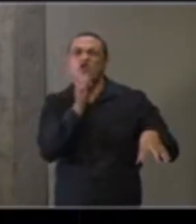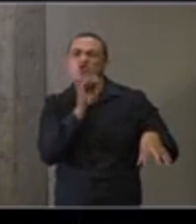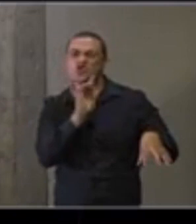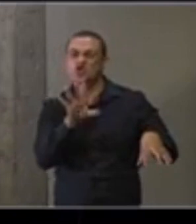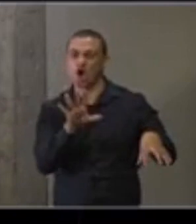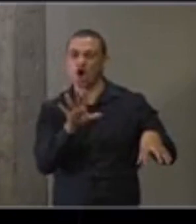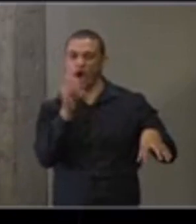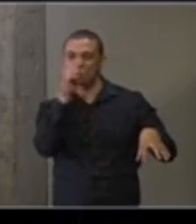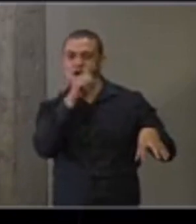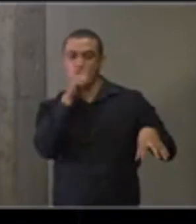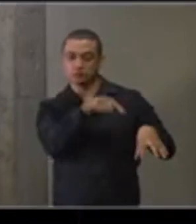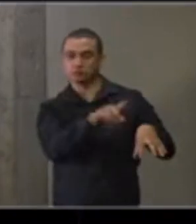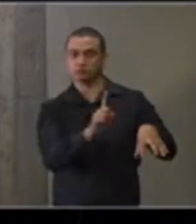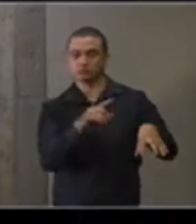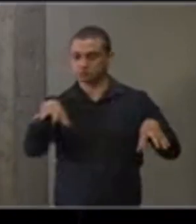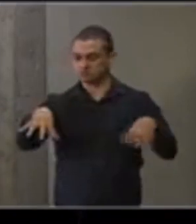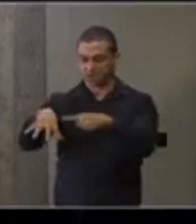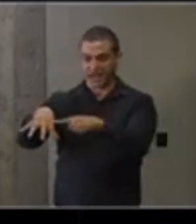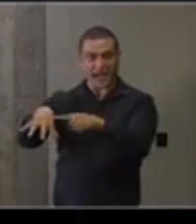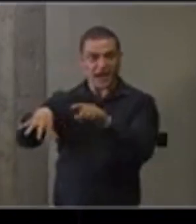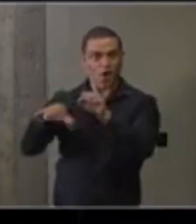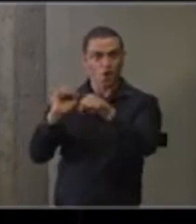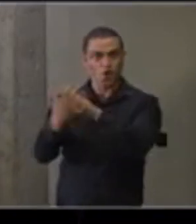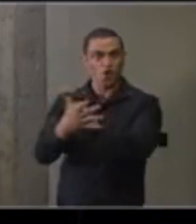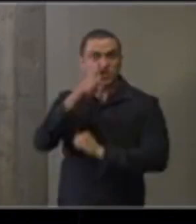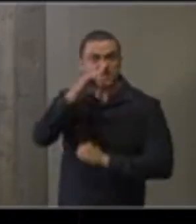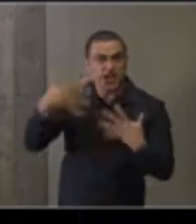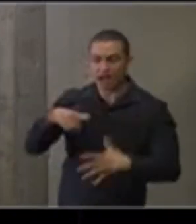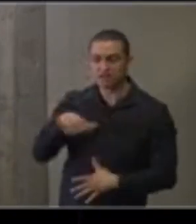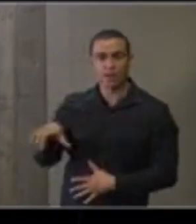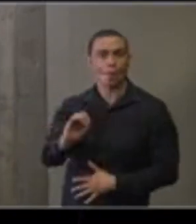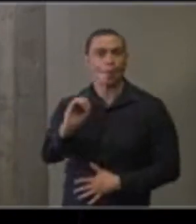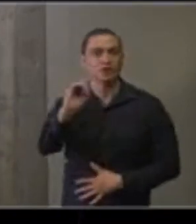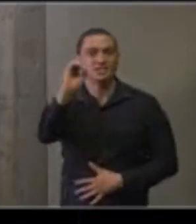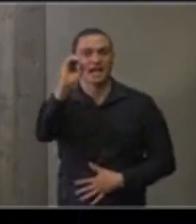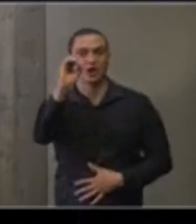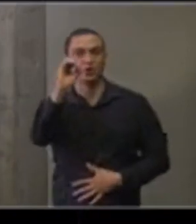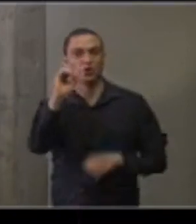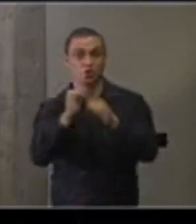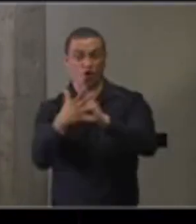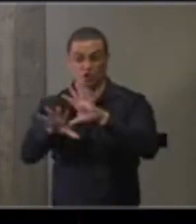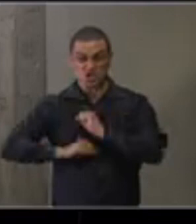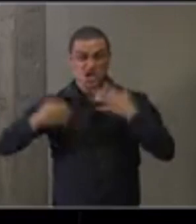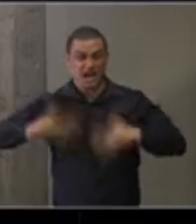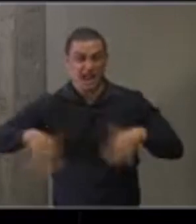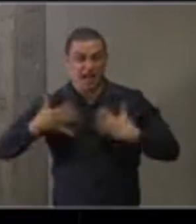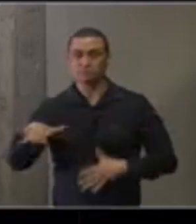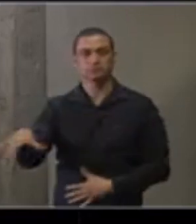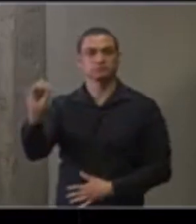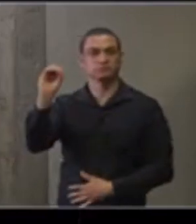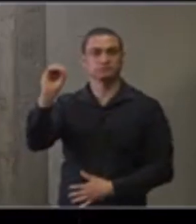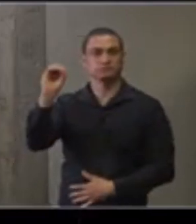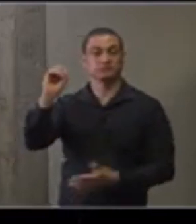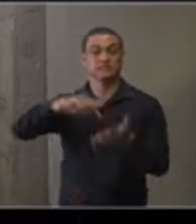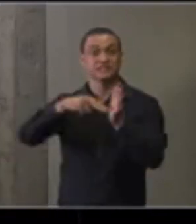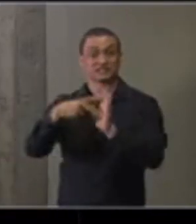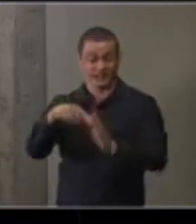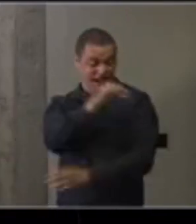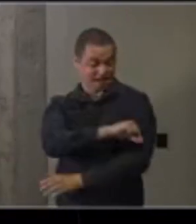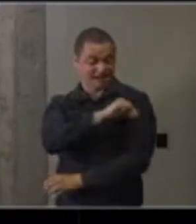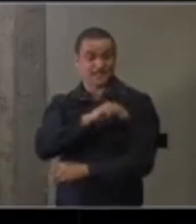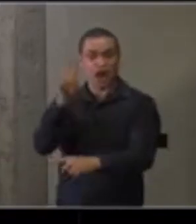tiveram nenhum caso de Covid grave. Ou seja, a vacina protegeu